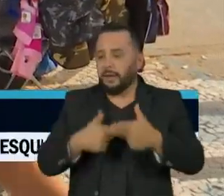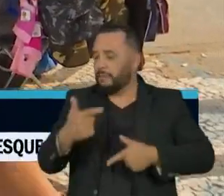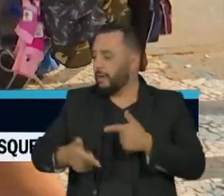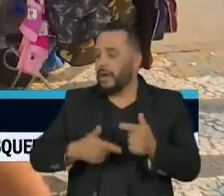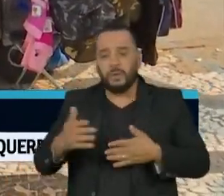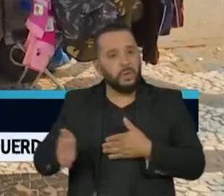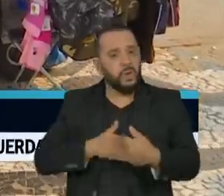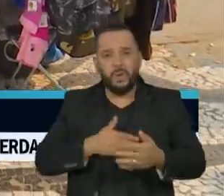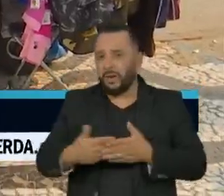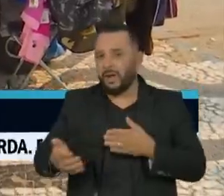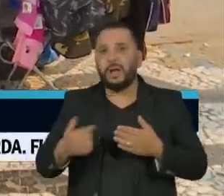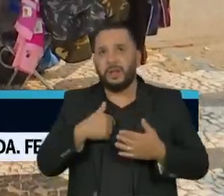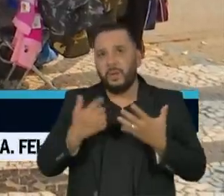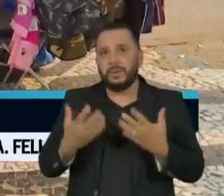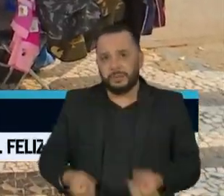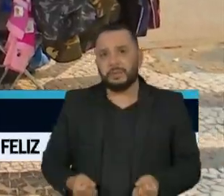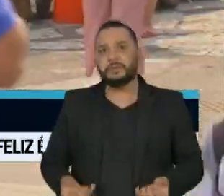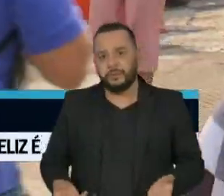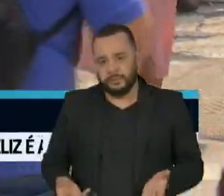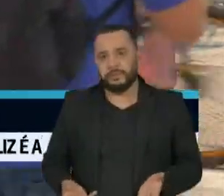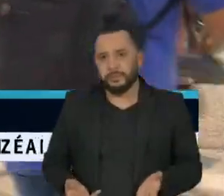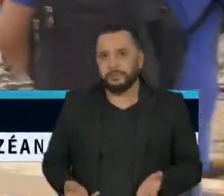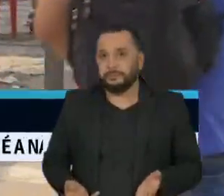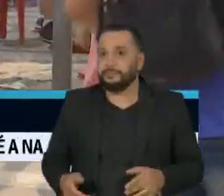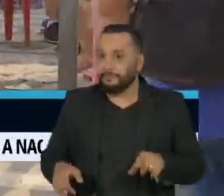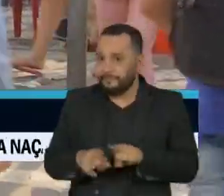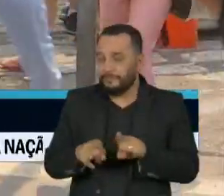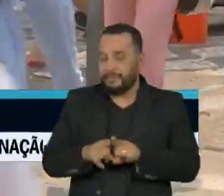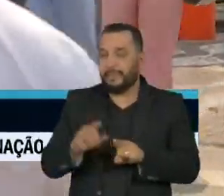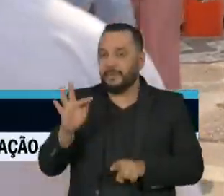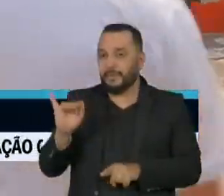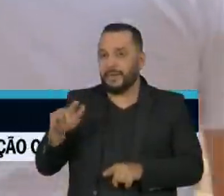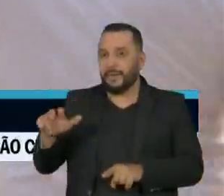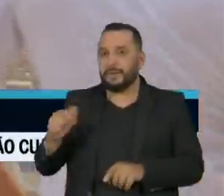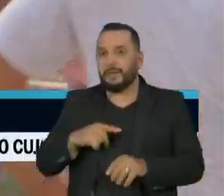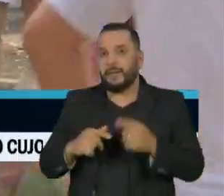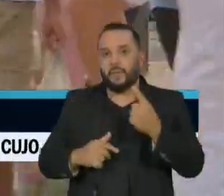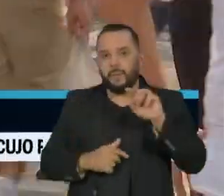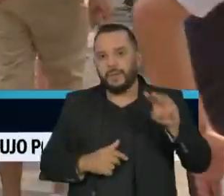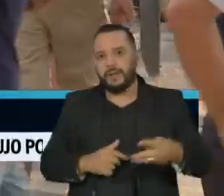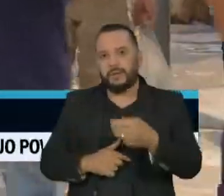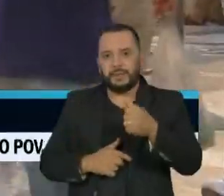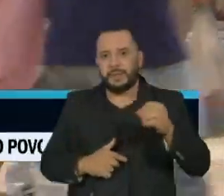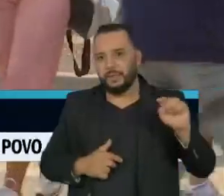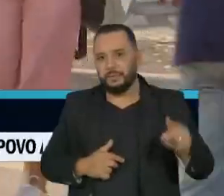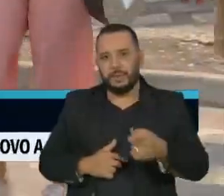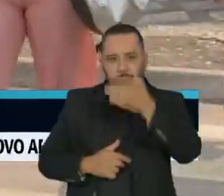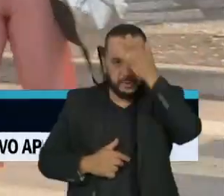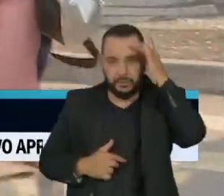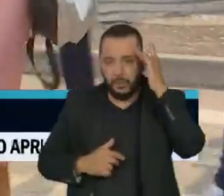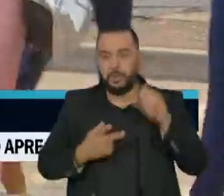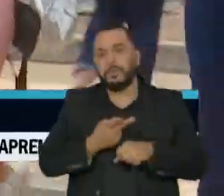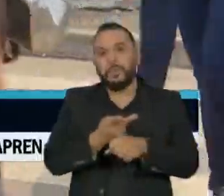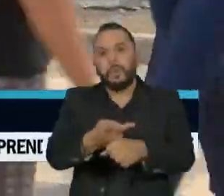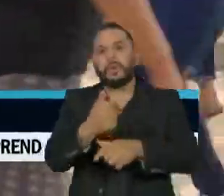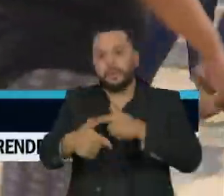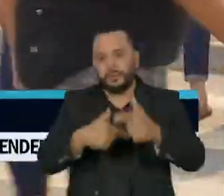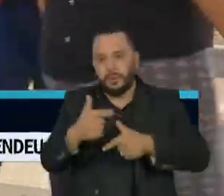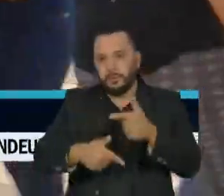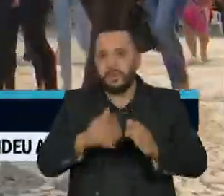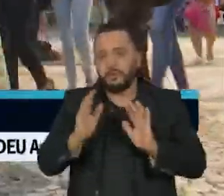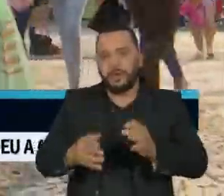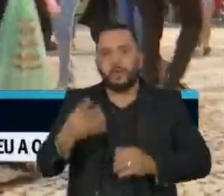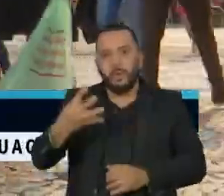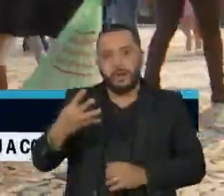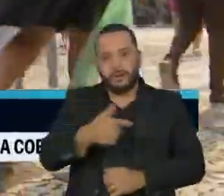O que aparecer a gente está pegando, né? Assim como Fabiana, um milhão e cem mil brasileiros saíram em busca de uma oportunidade na quarta semana de